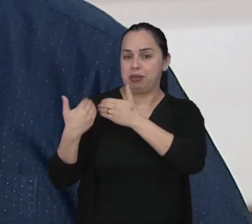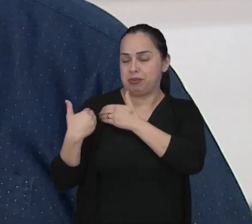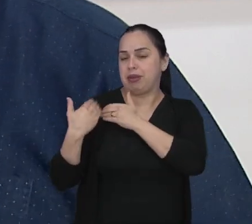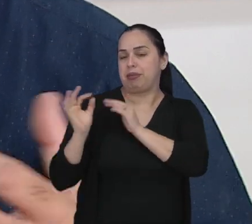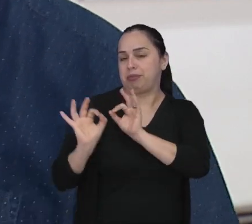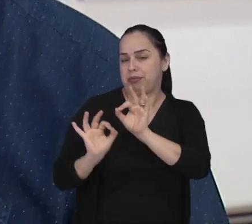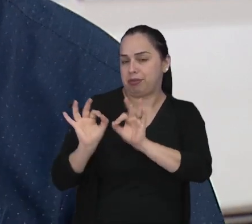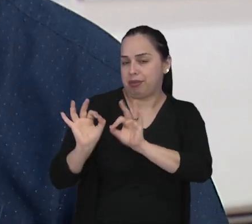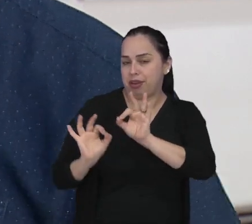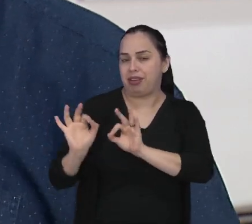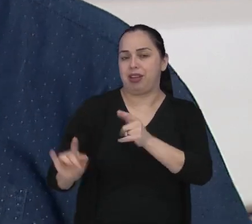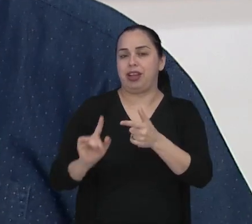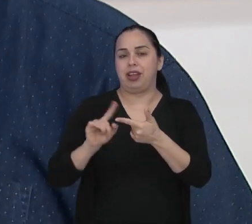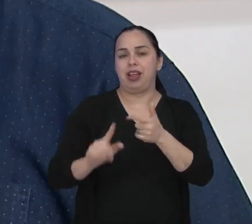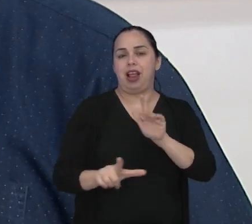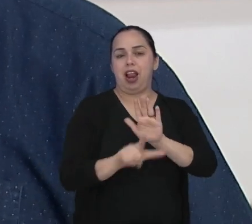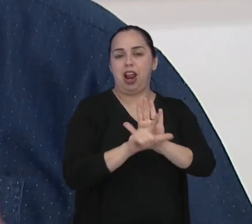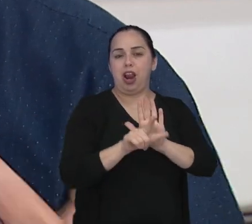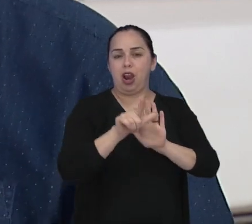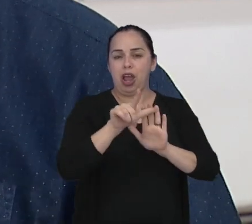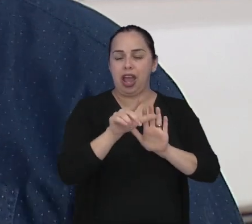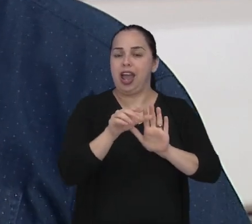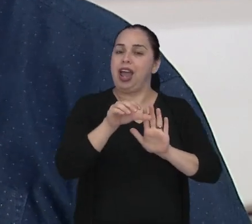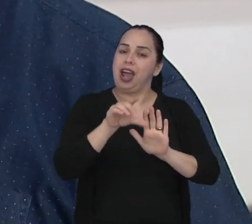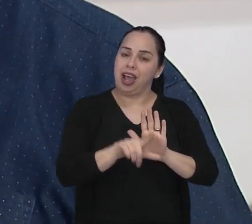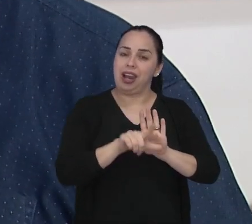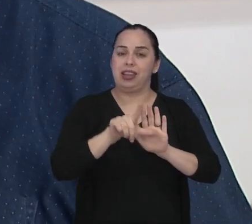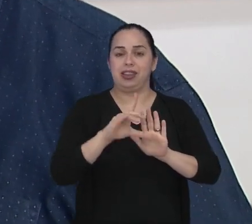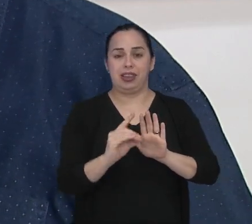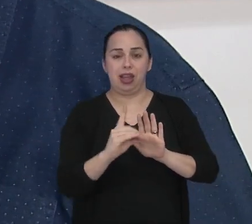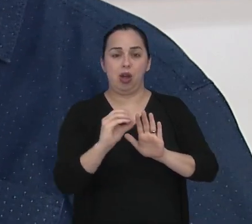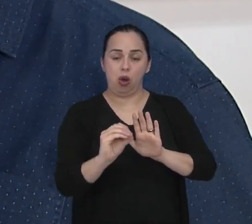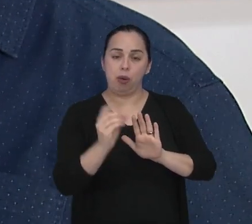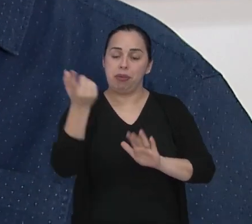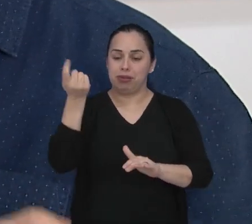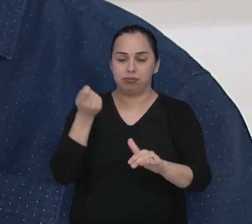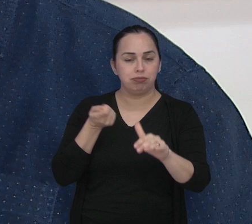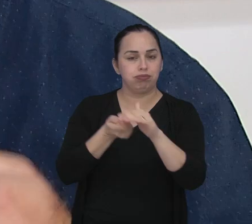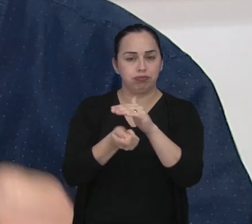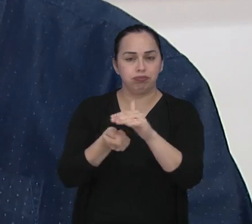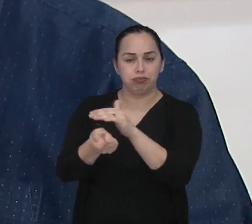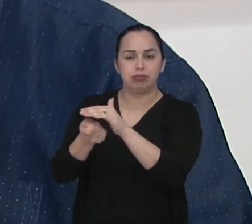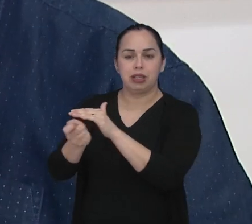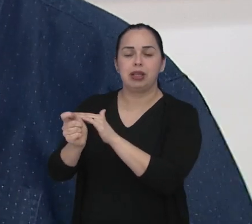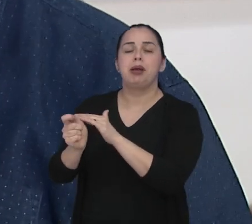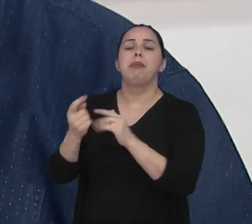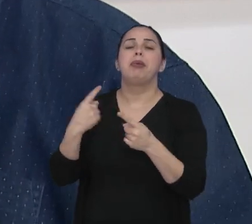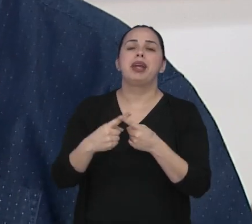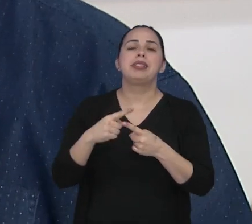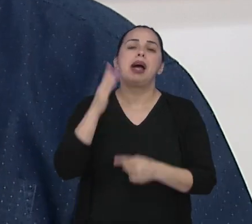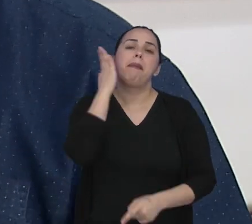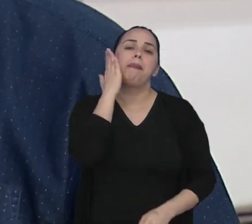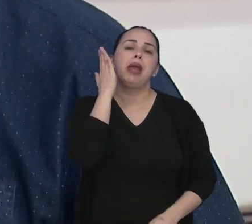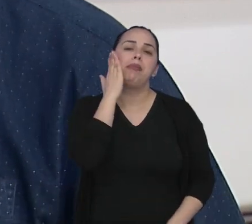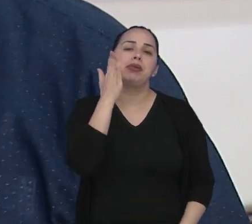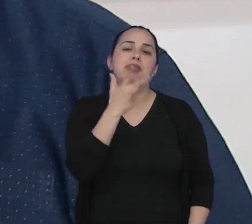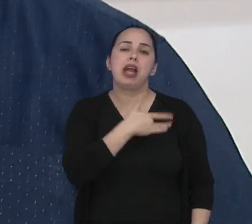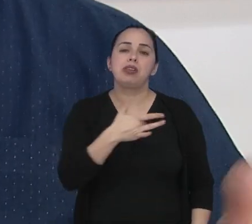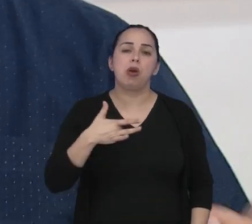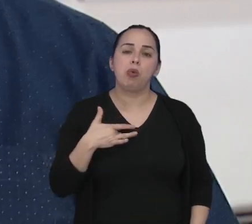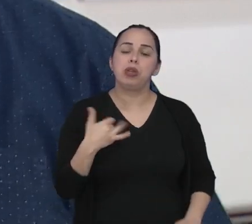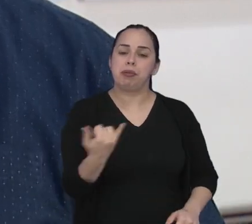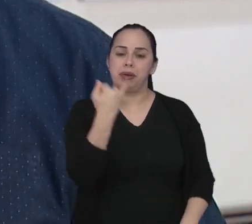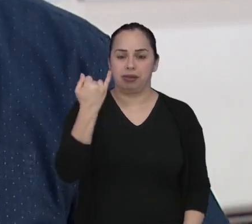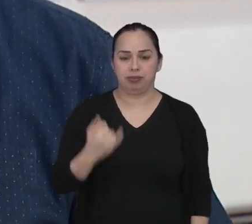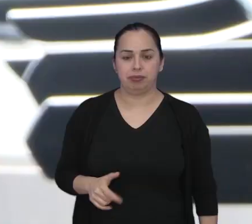Municipal, em projetos de leis, através da LOA, LDO, direcionamentos orçamentários, para que possa ter esse investimento, porque a gente sabe a importância disso,